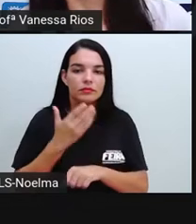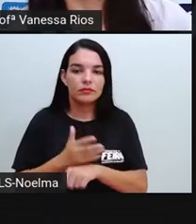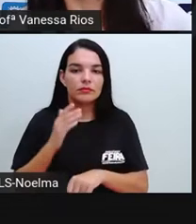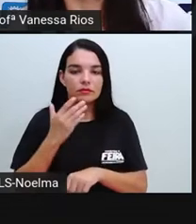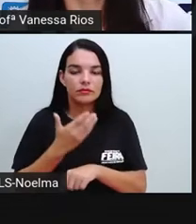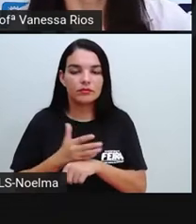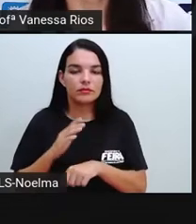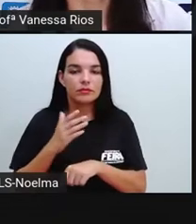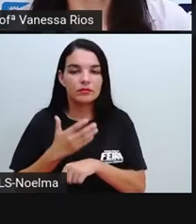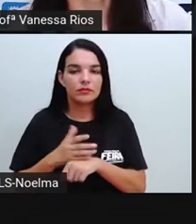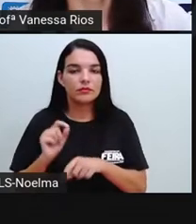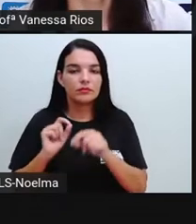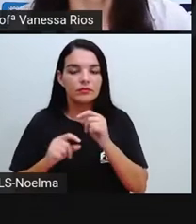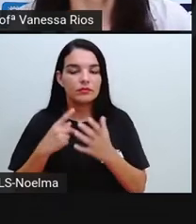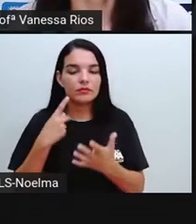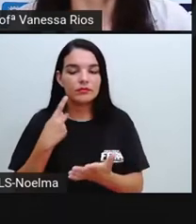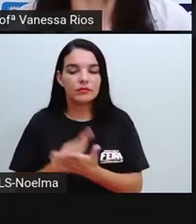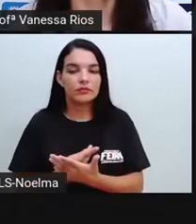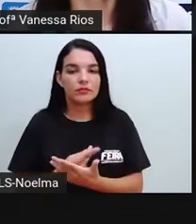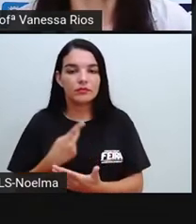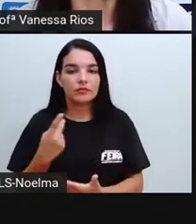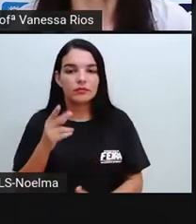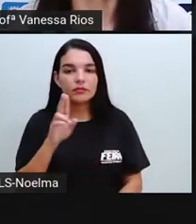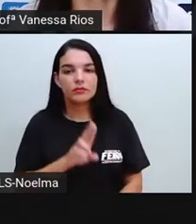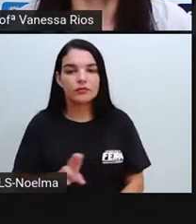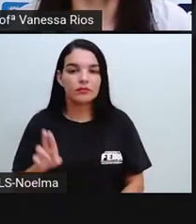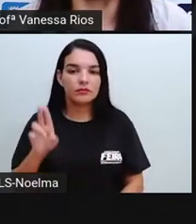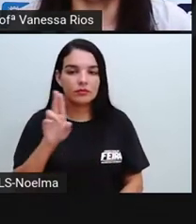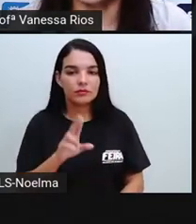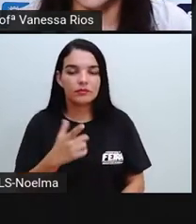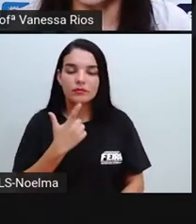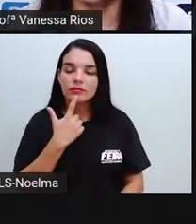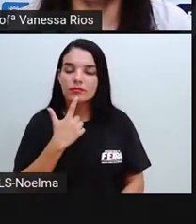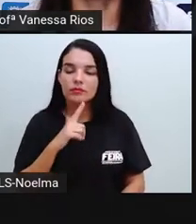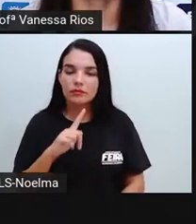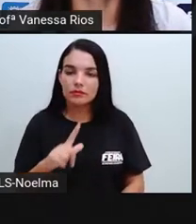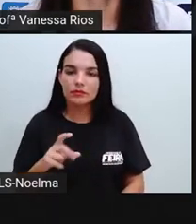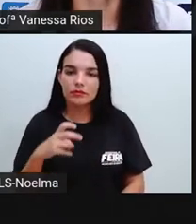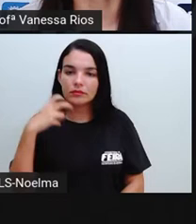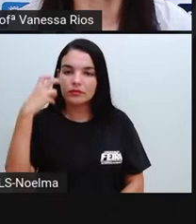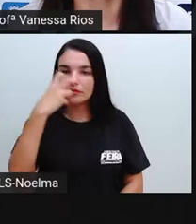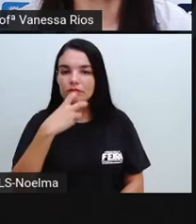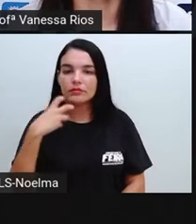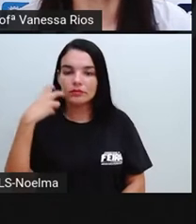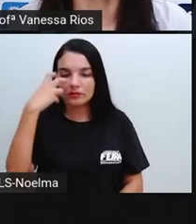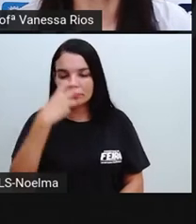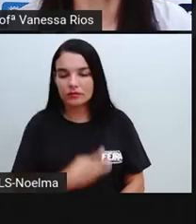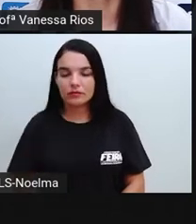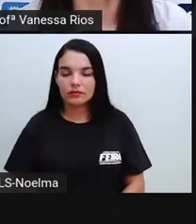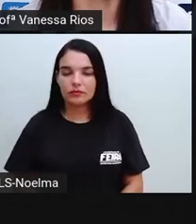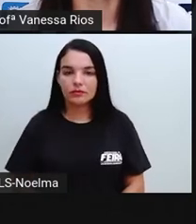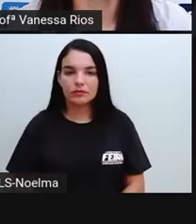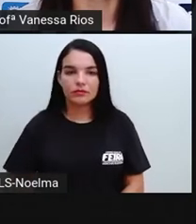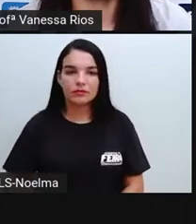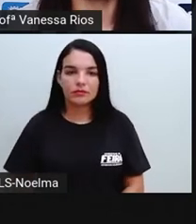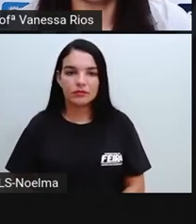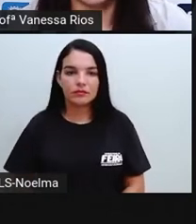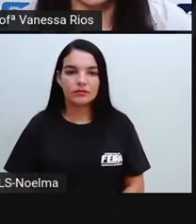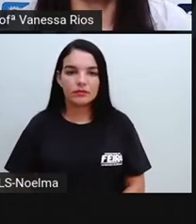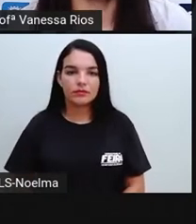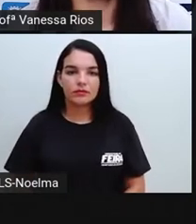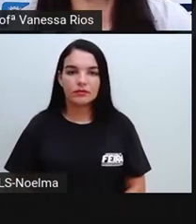acontece utilizando aí a linguagem oral, utilizando a oralidade, a